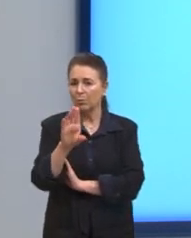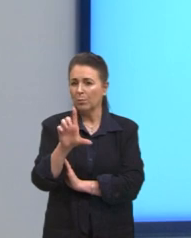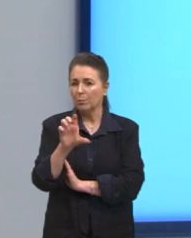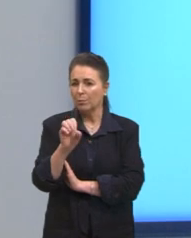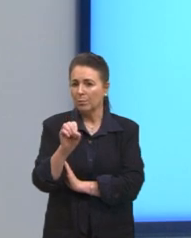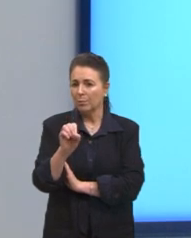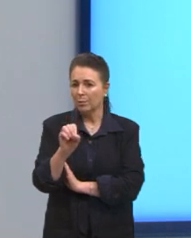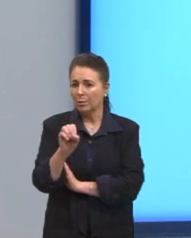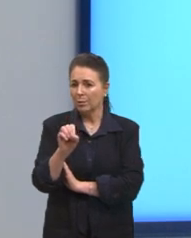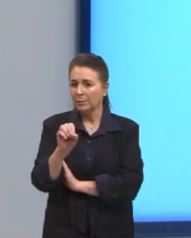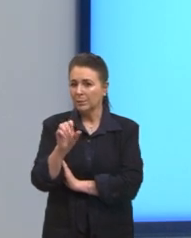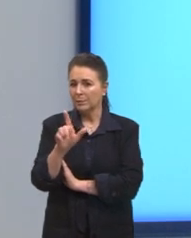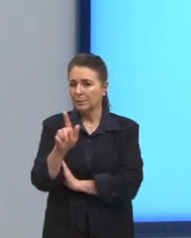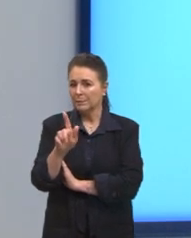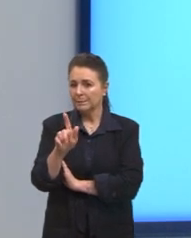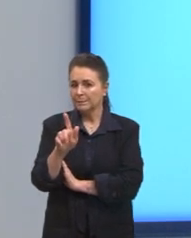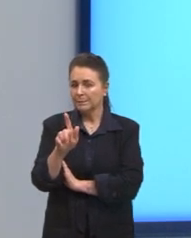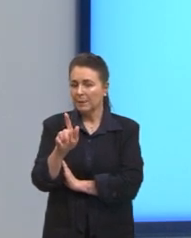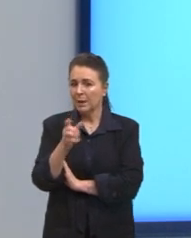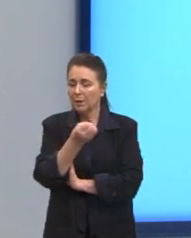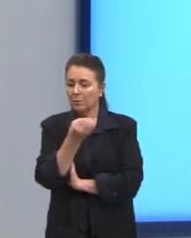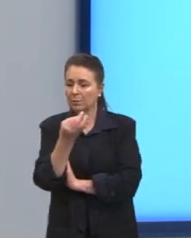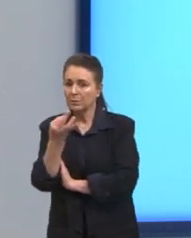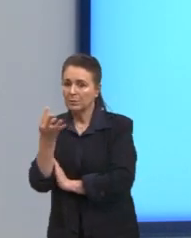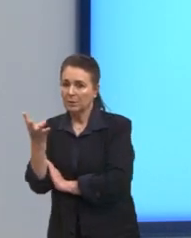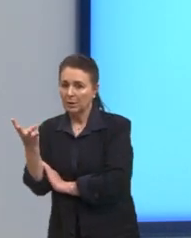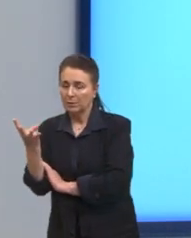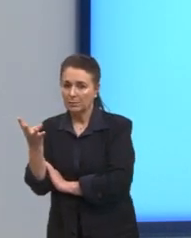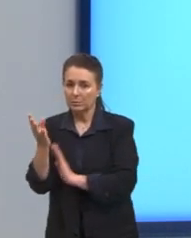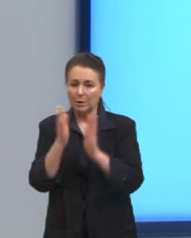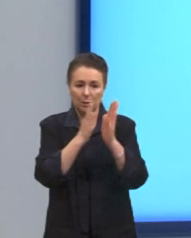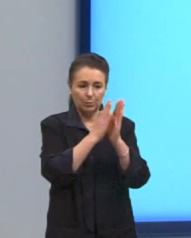Então, a quantidade, é o fluxo.